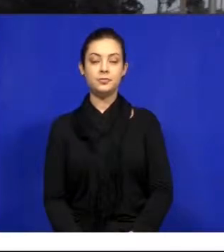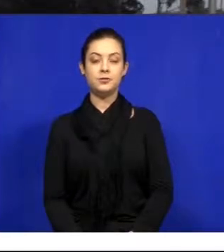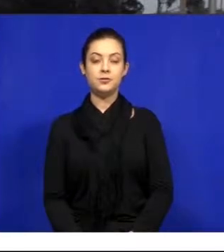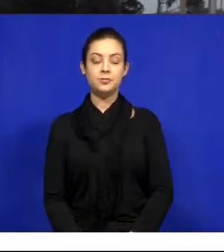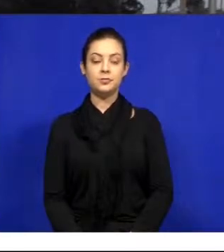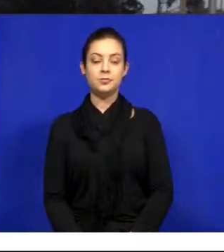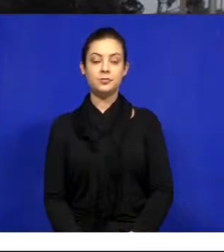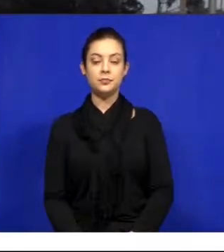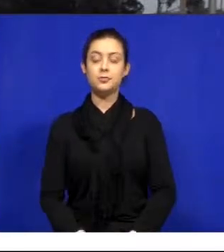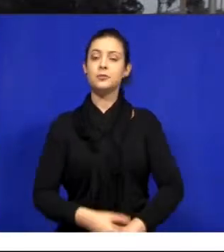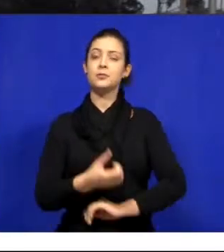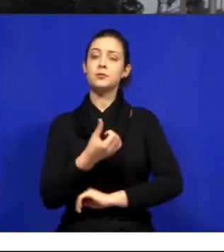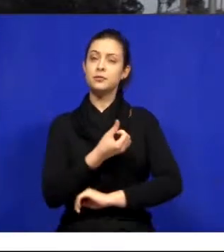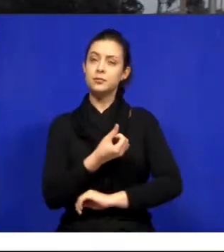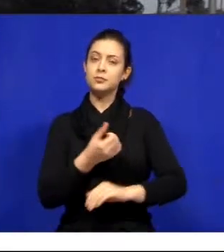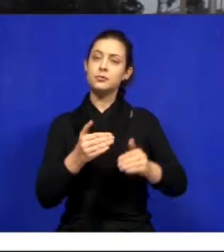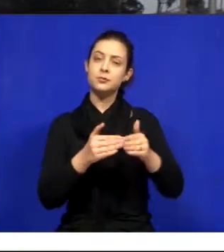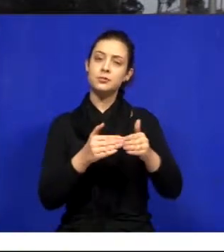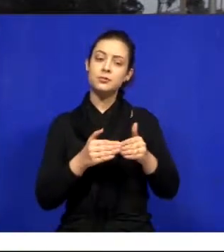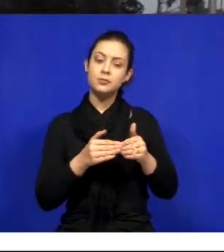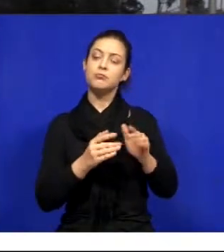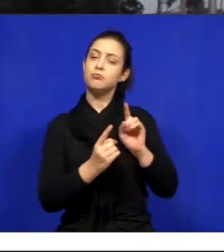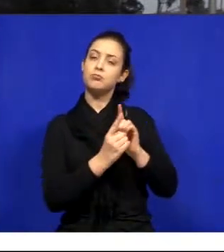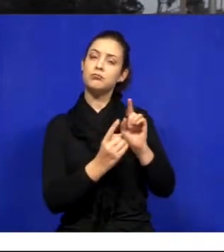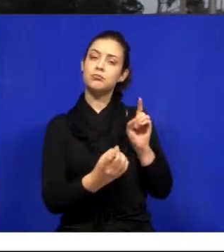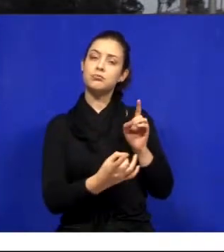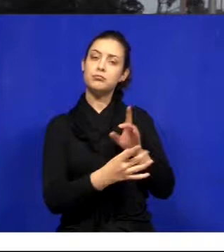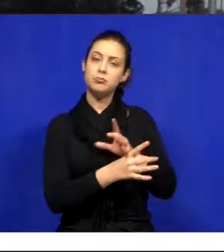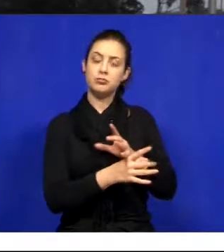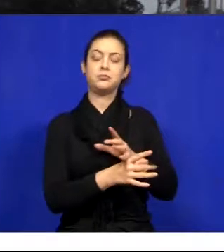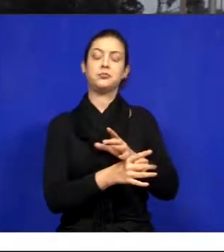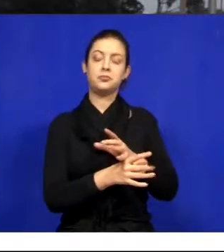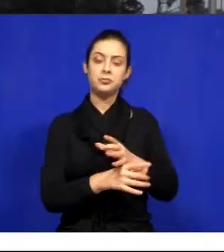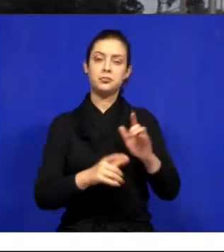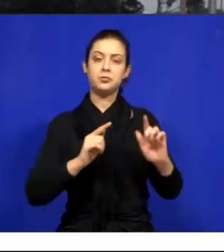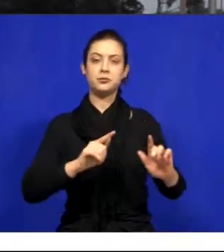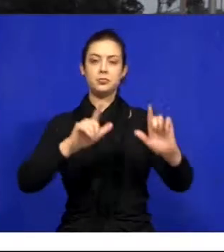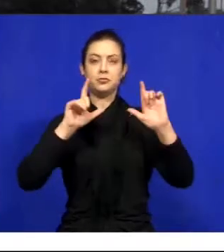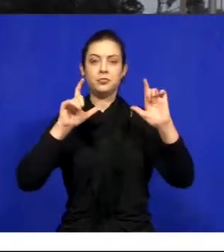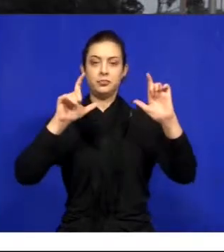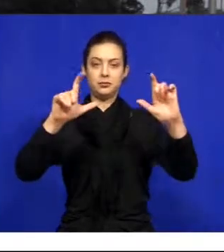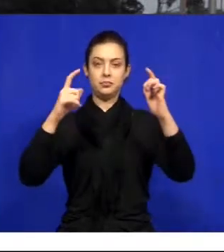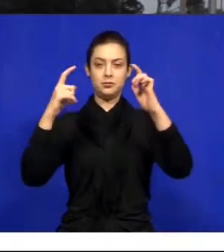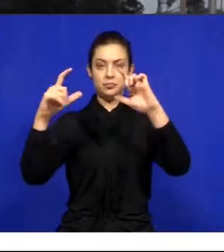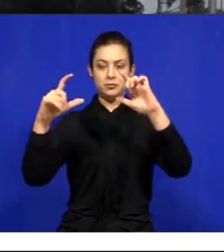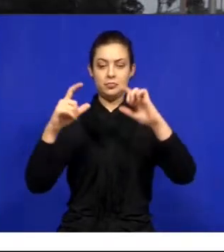Foto 6. Solicitação atendida. Praca colocada,